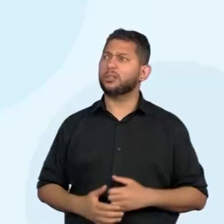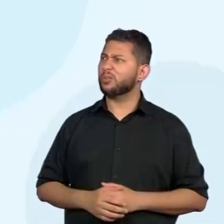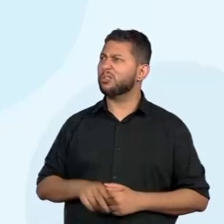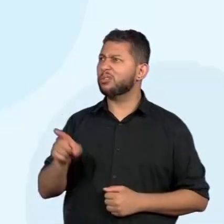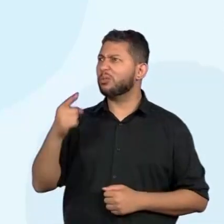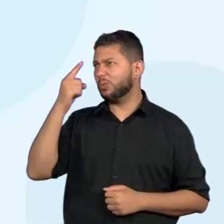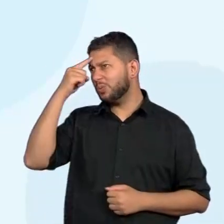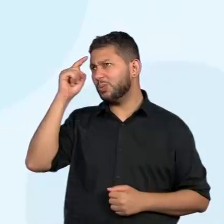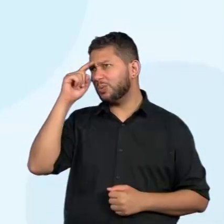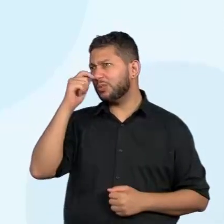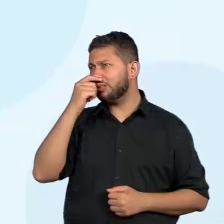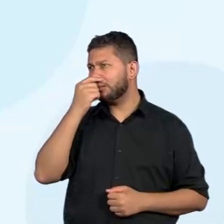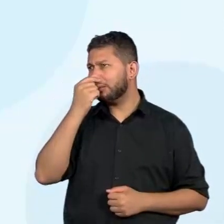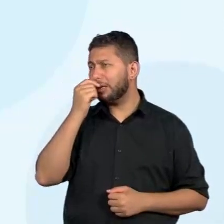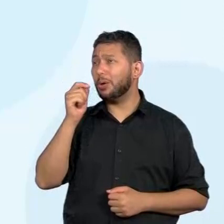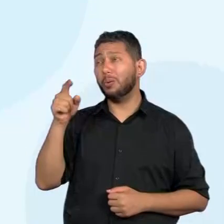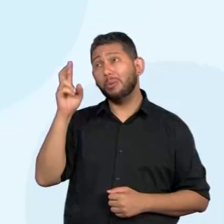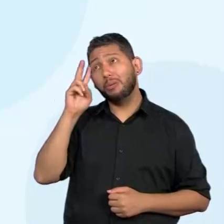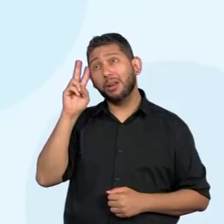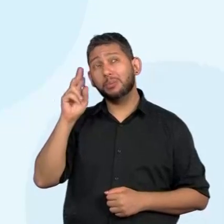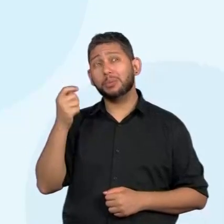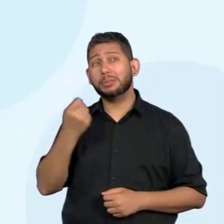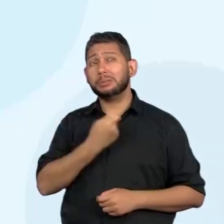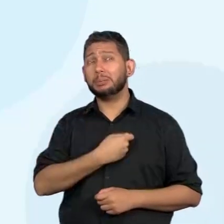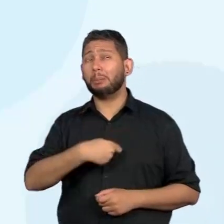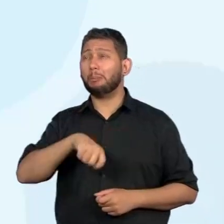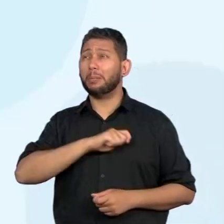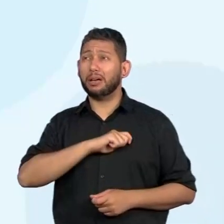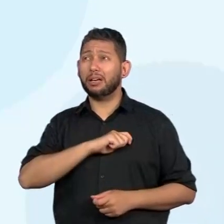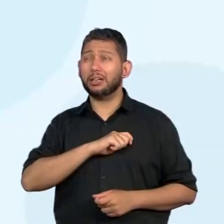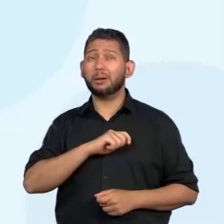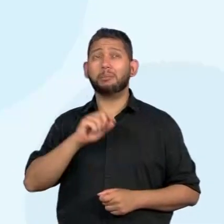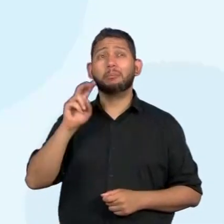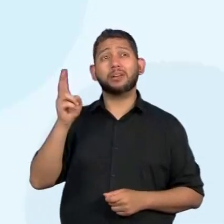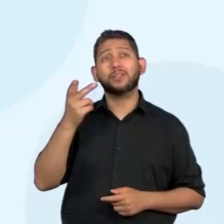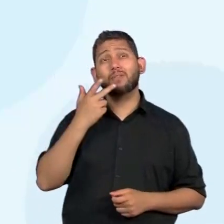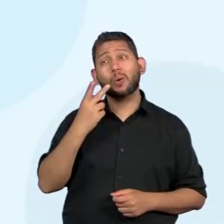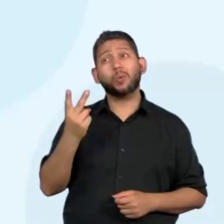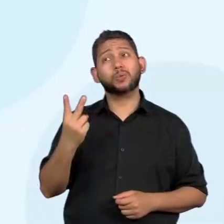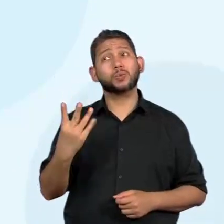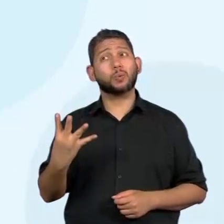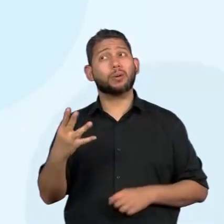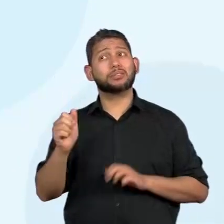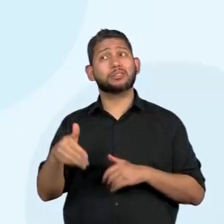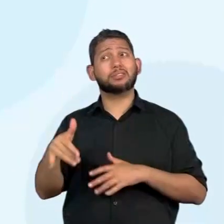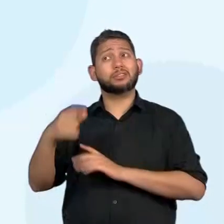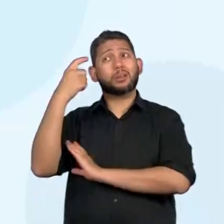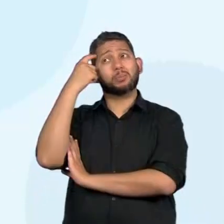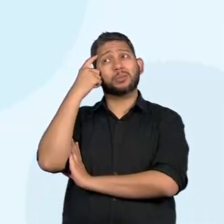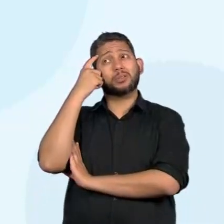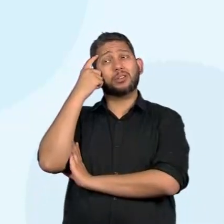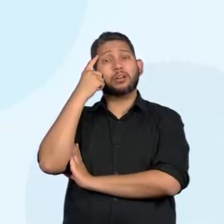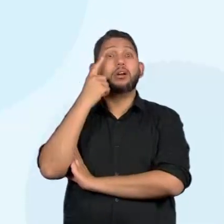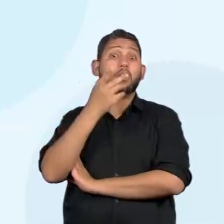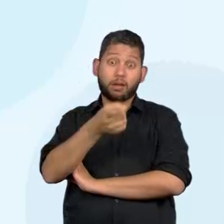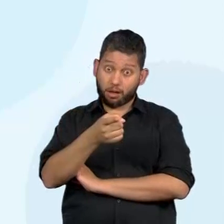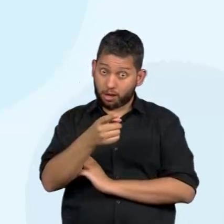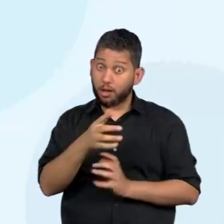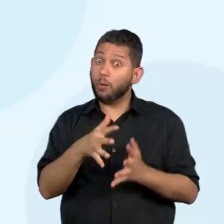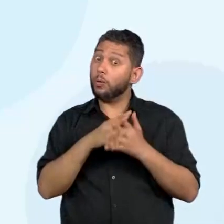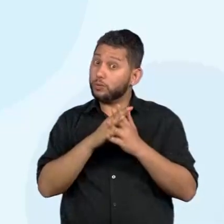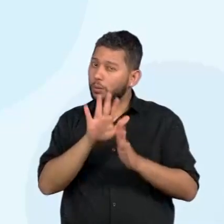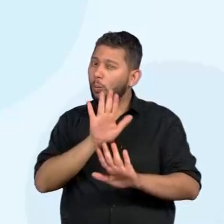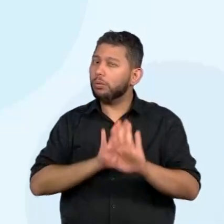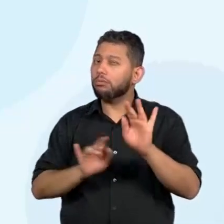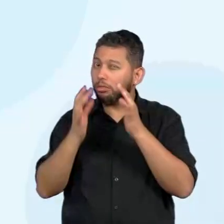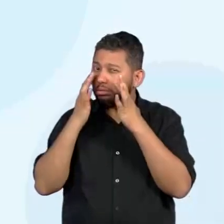com dúvida, porque eu lembro que era na costa da Espanha, mas eu lembro da data de 24 que eu vi lá na notícia. Isso mesmo, é de confundir, pegadinha, né, Prô?